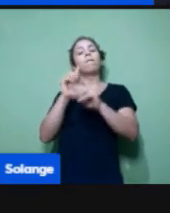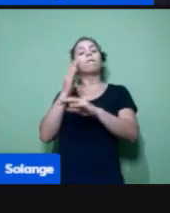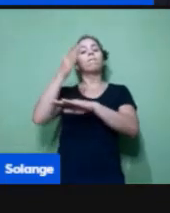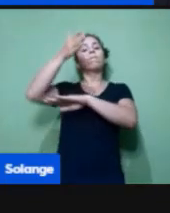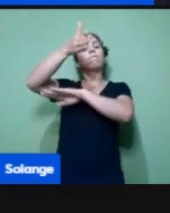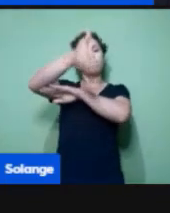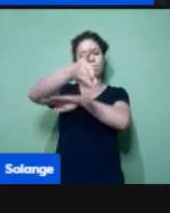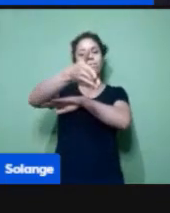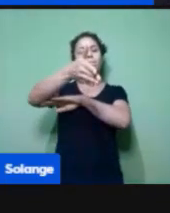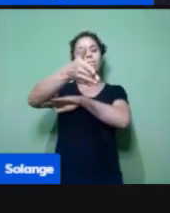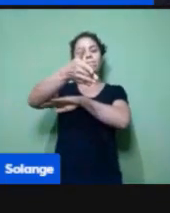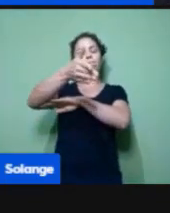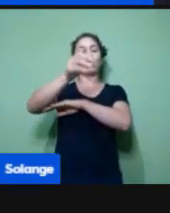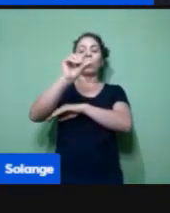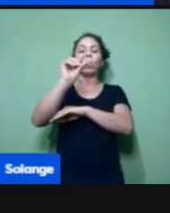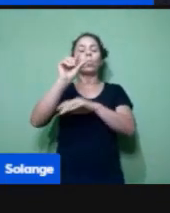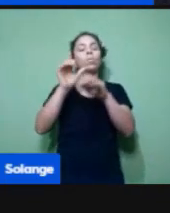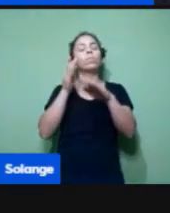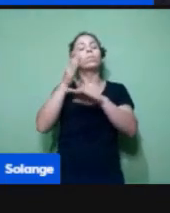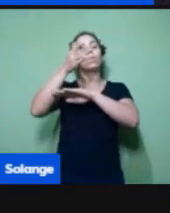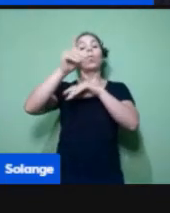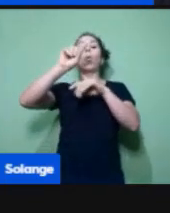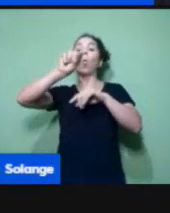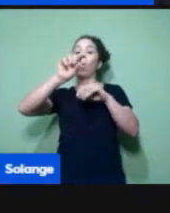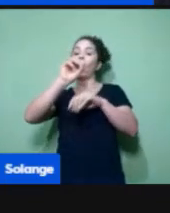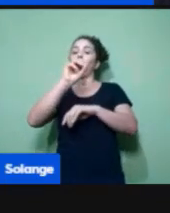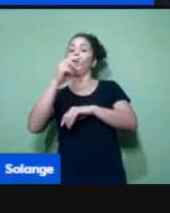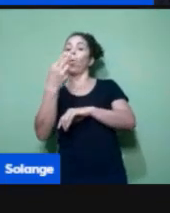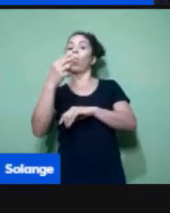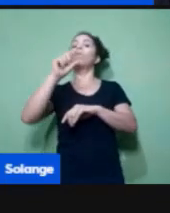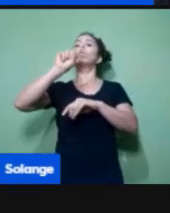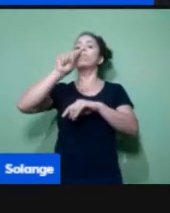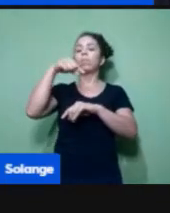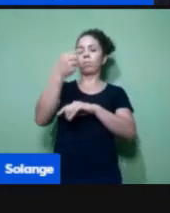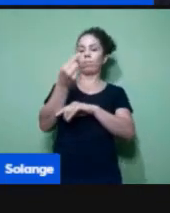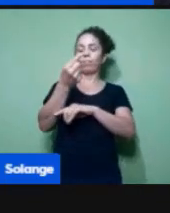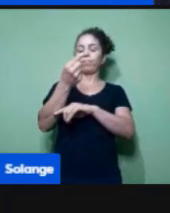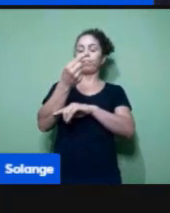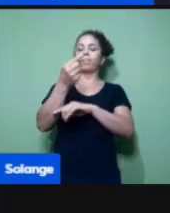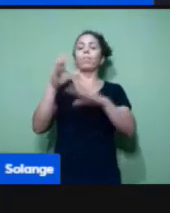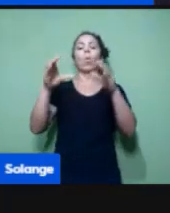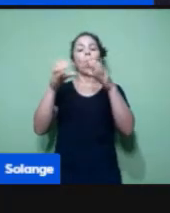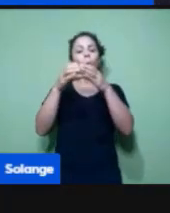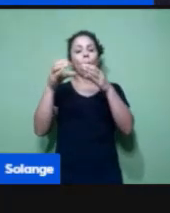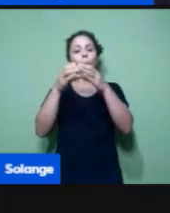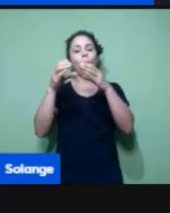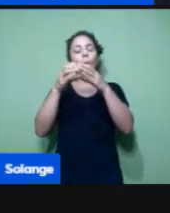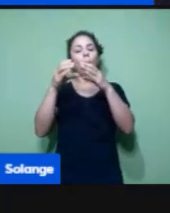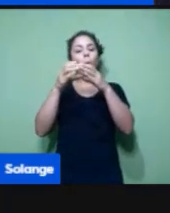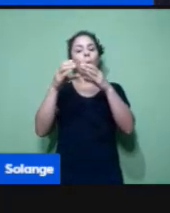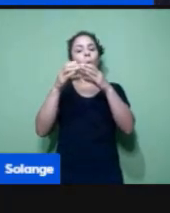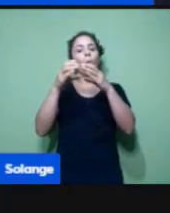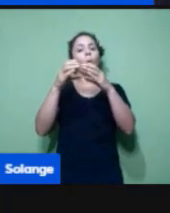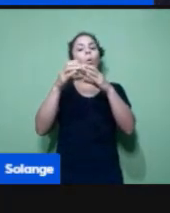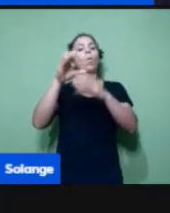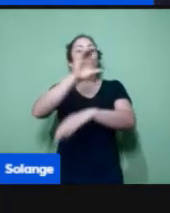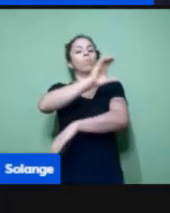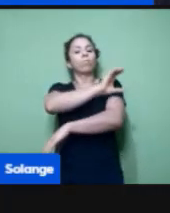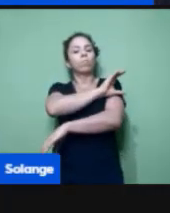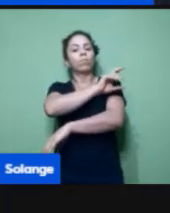A equipe técnica deve informar todos os atestados médicos para o professor de educação física.